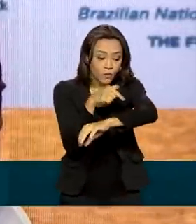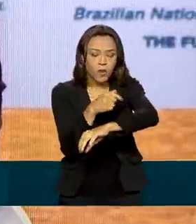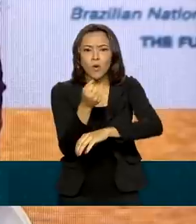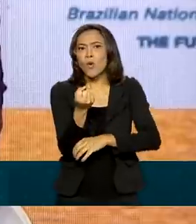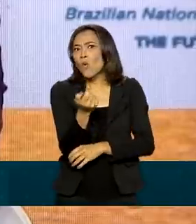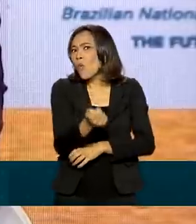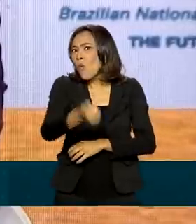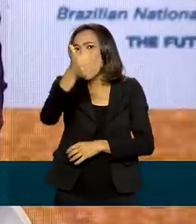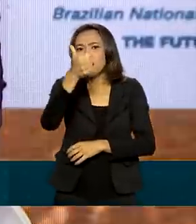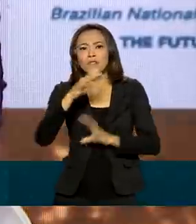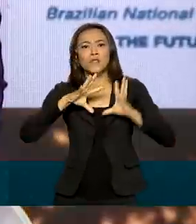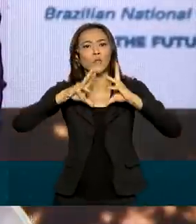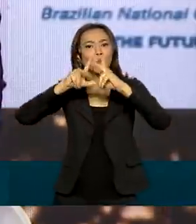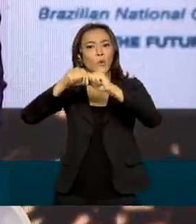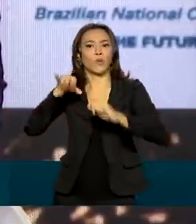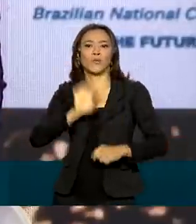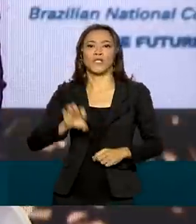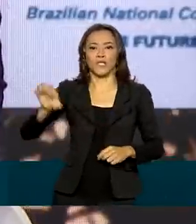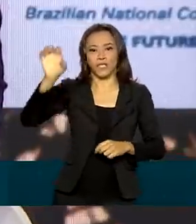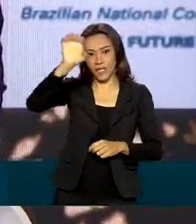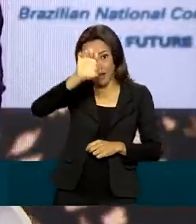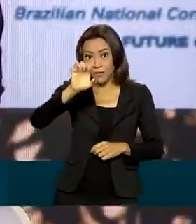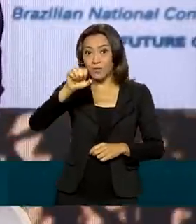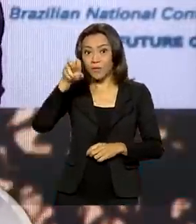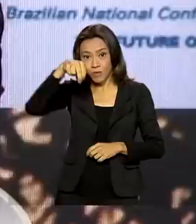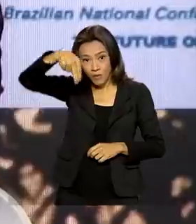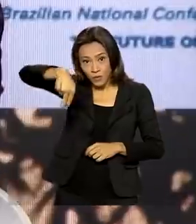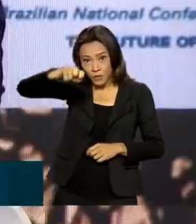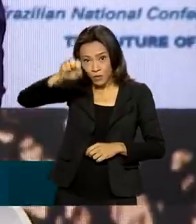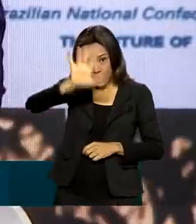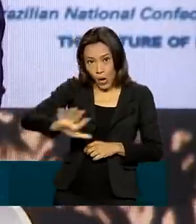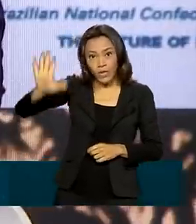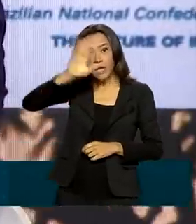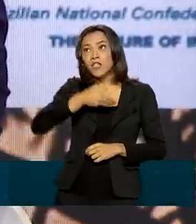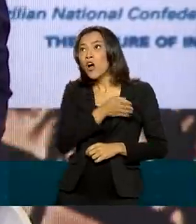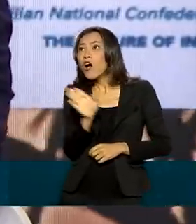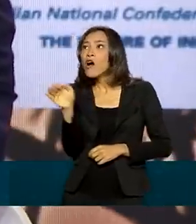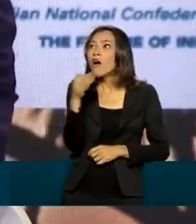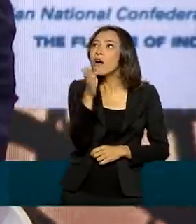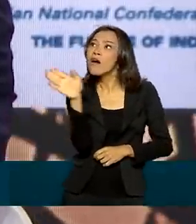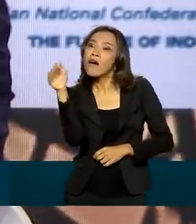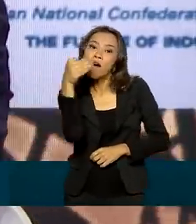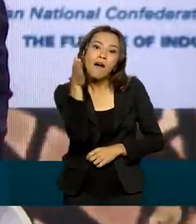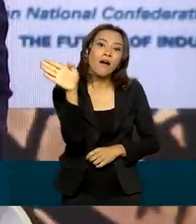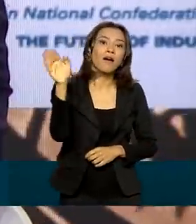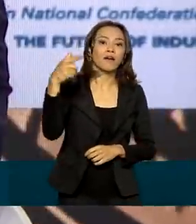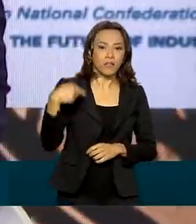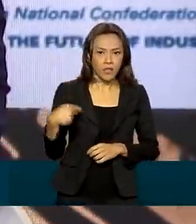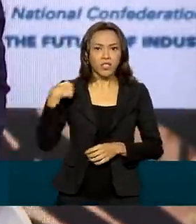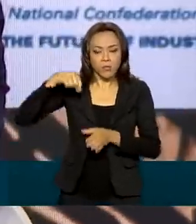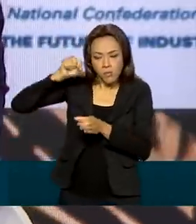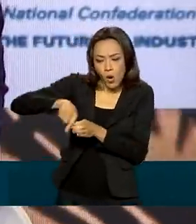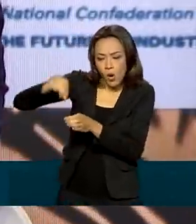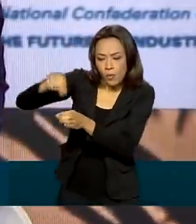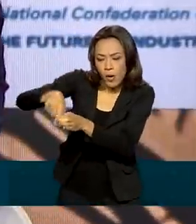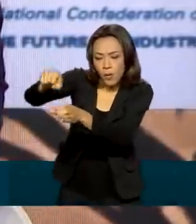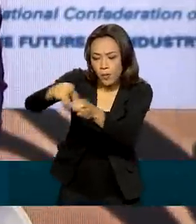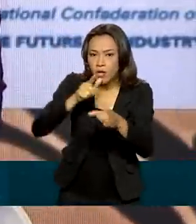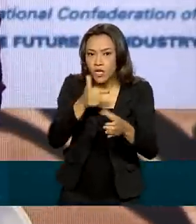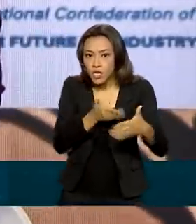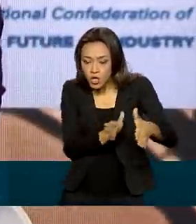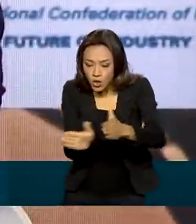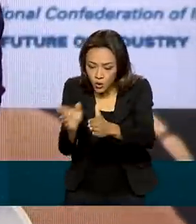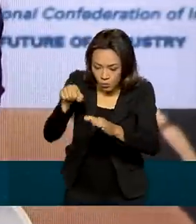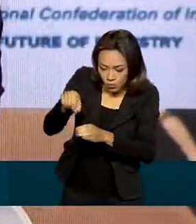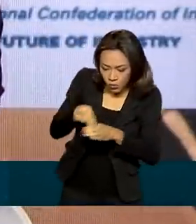estados do Nordeste e é fundamental. Então, nós estamos plantando nas nascentes. São mais de 1